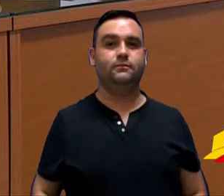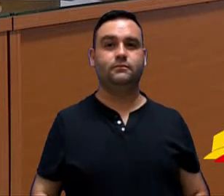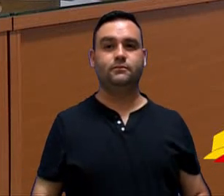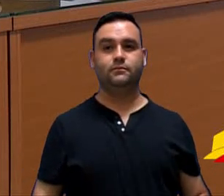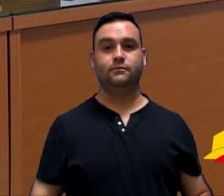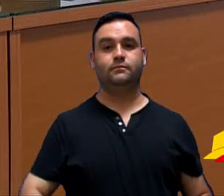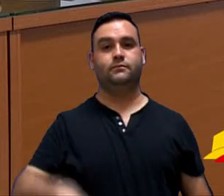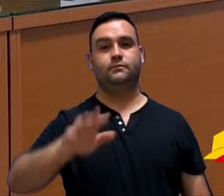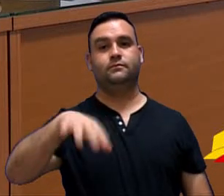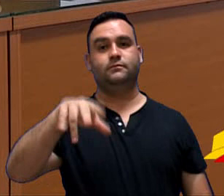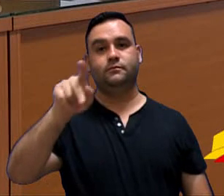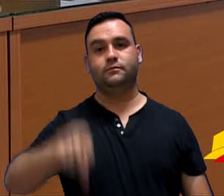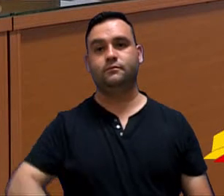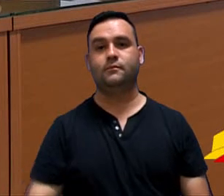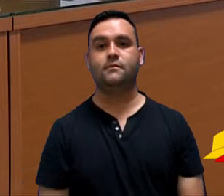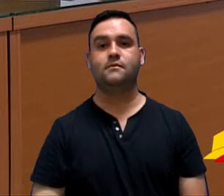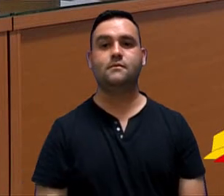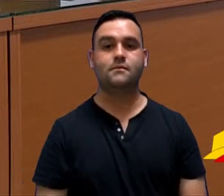Senhor presidente.